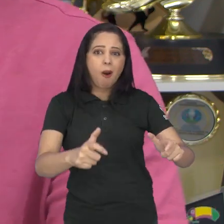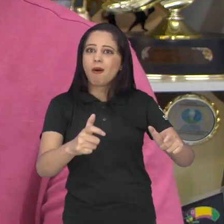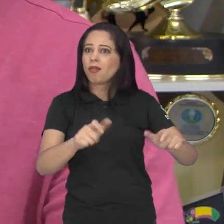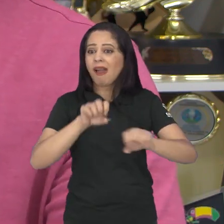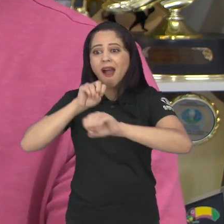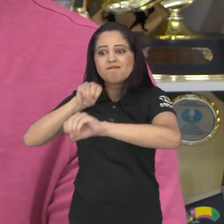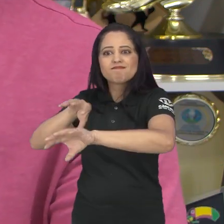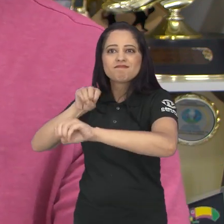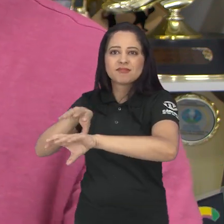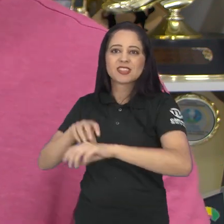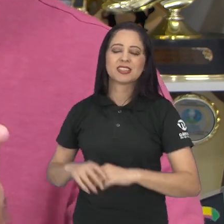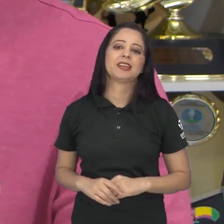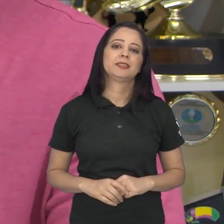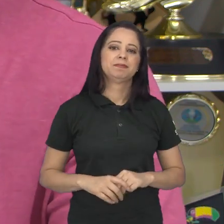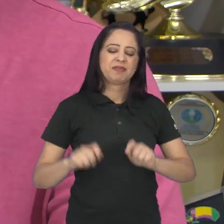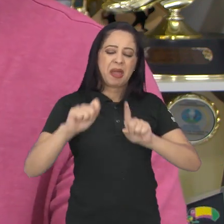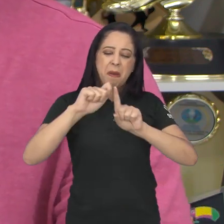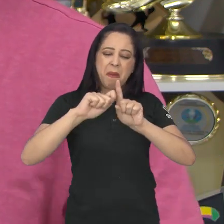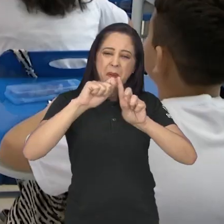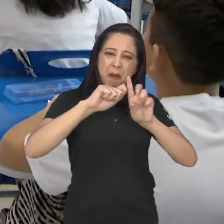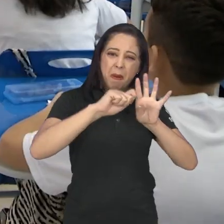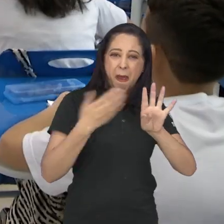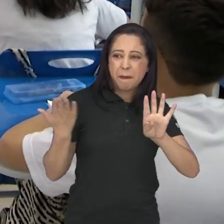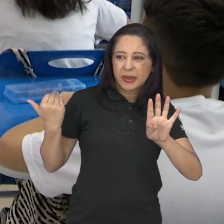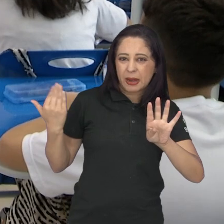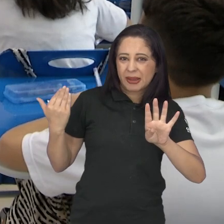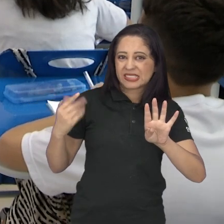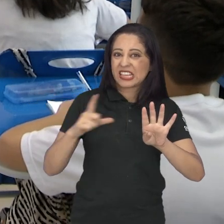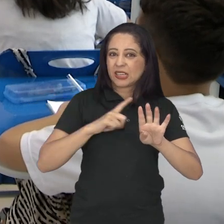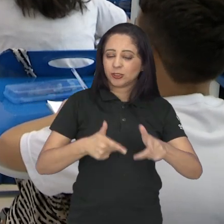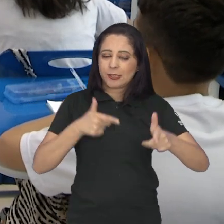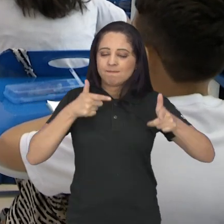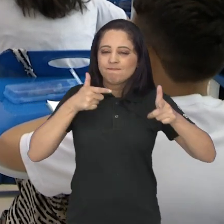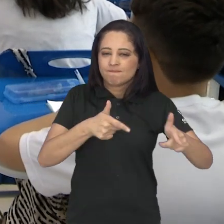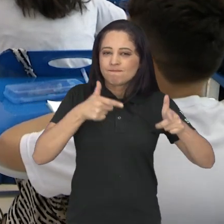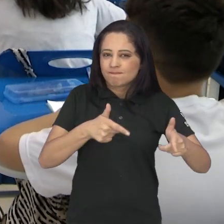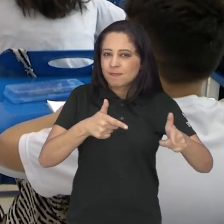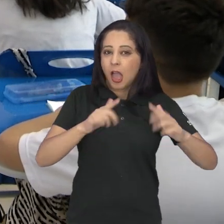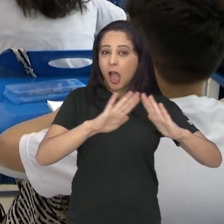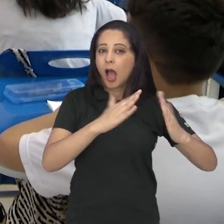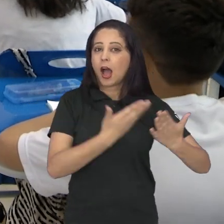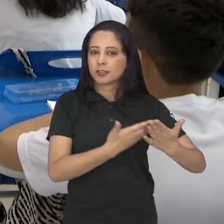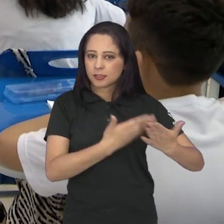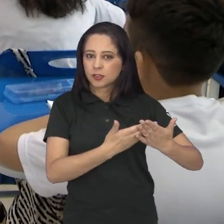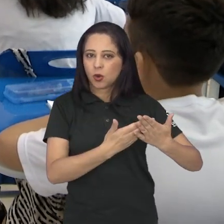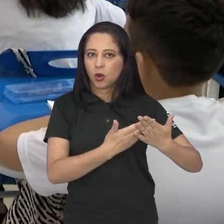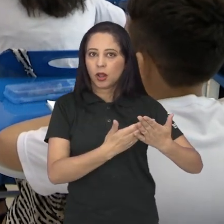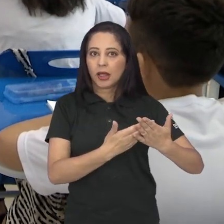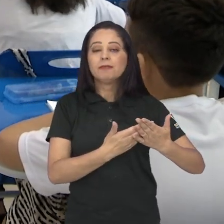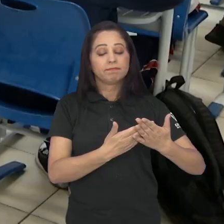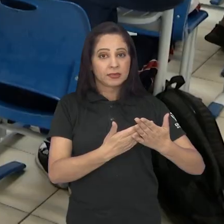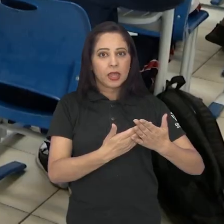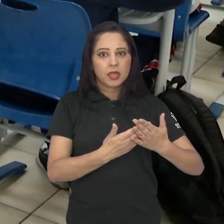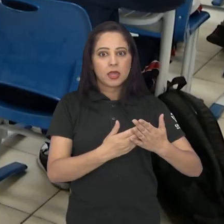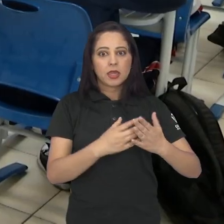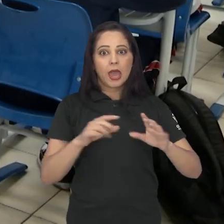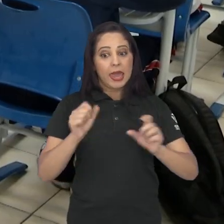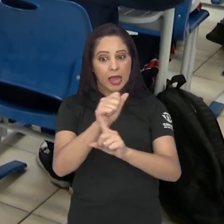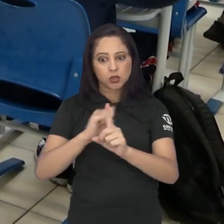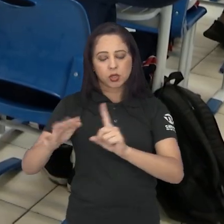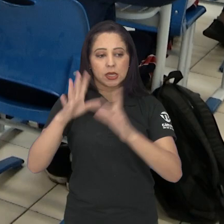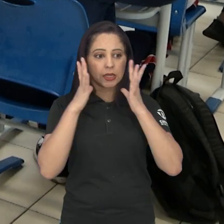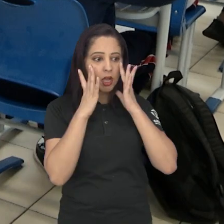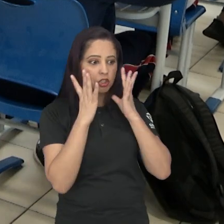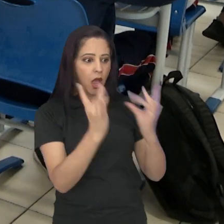traz isso para os jovens, para as nossas crianças. Nos últimos meses, os ataques e ameaças a escolas em todo o país despertaram